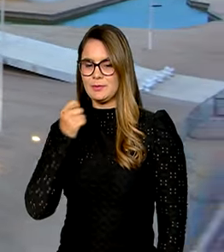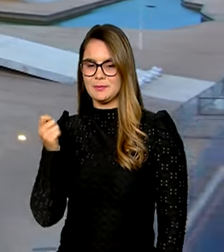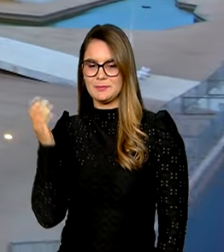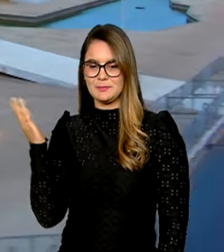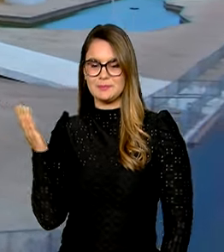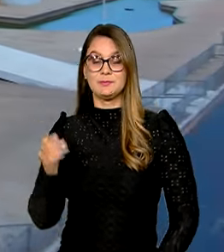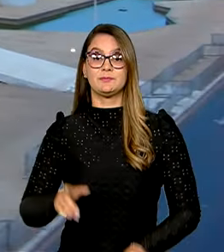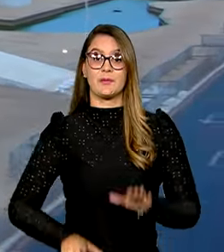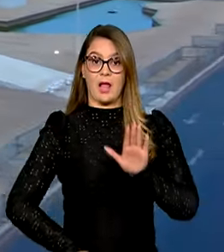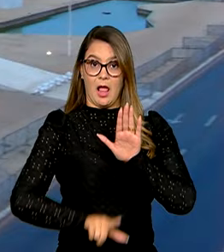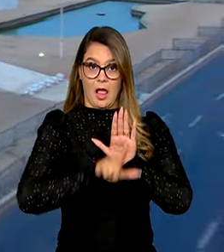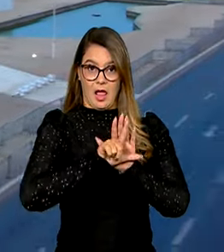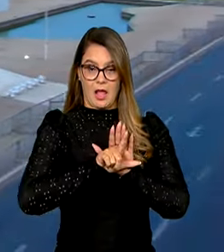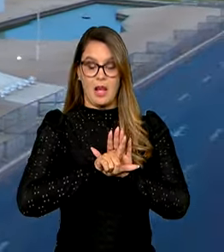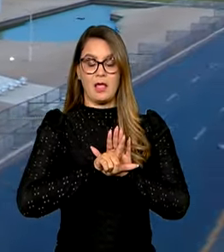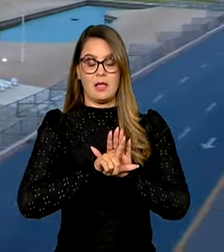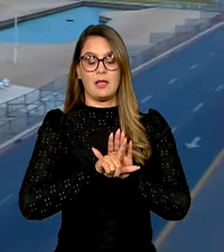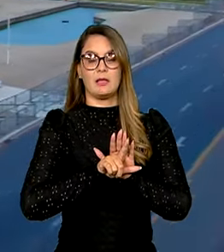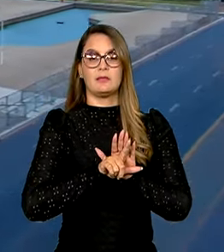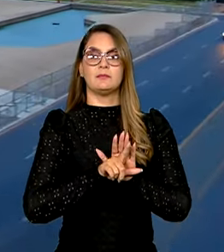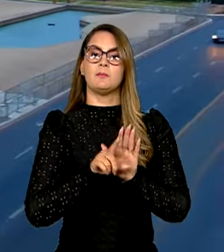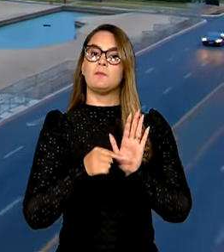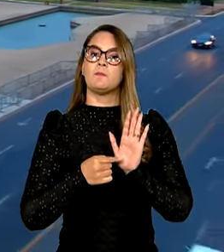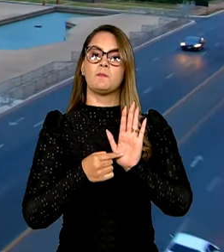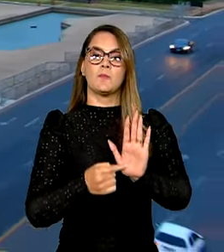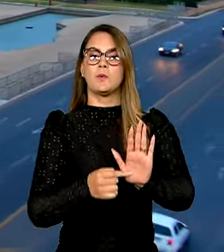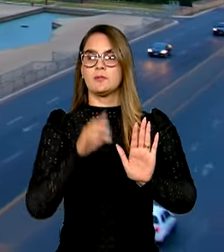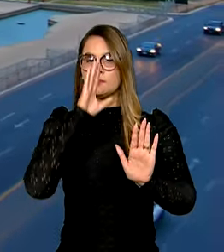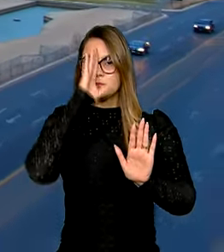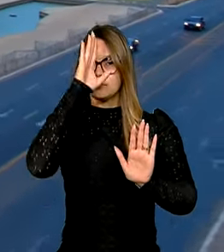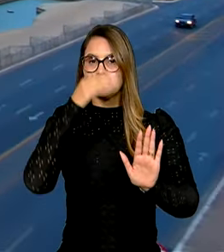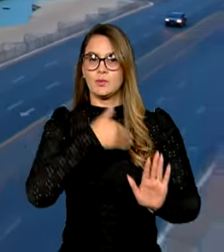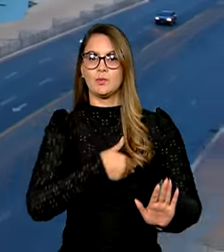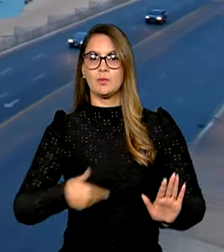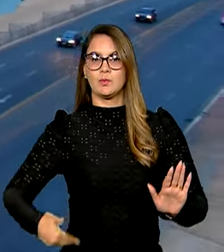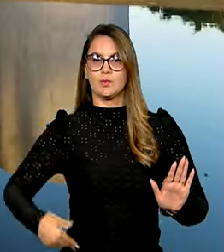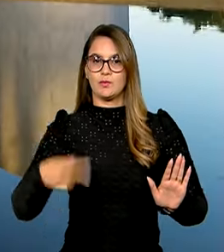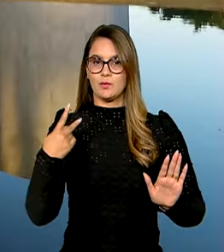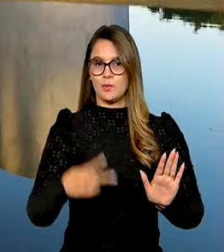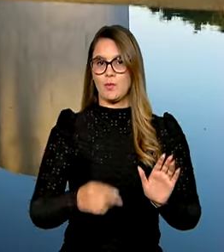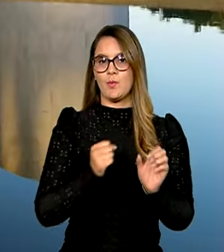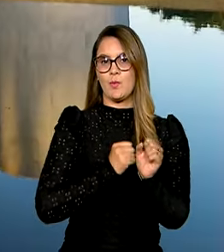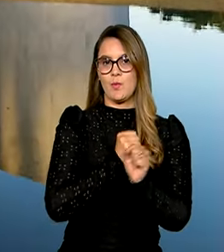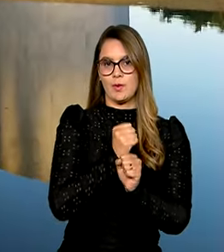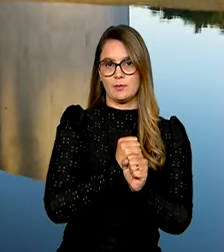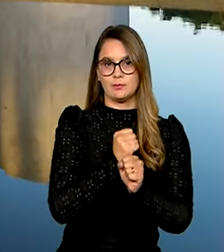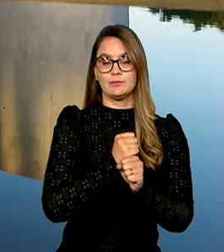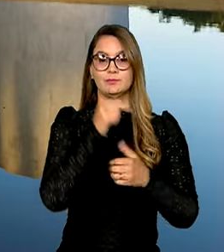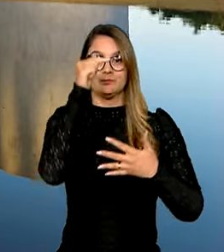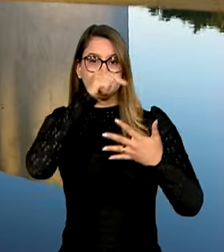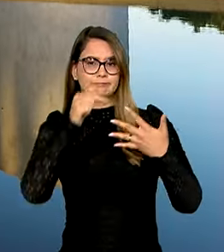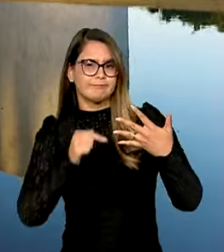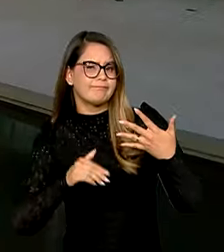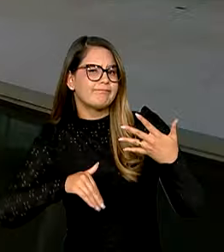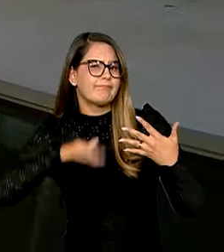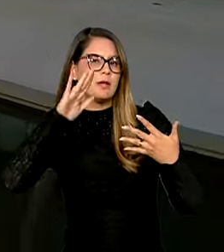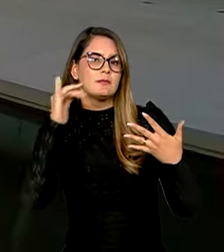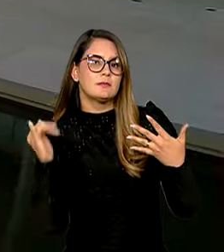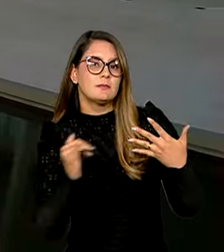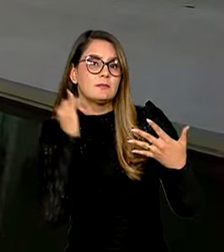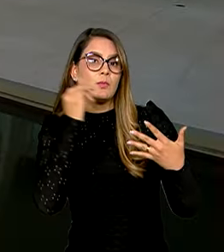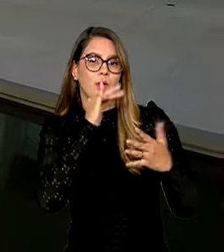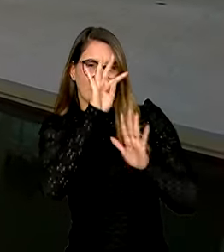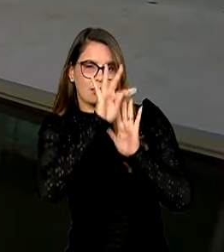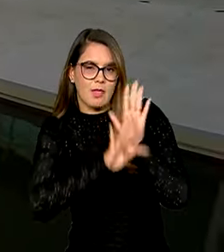A Lei de Diretrizes Orçamentárias aponta as prioridades do governo para o ano. Entre os pontos mais importantes do